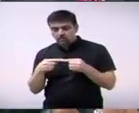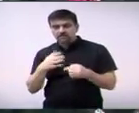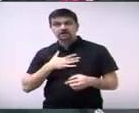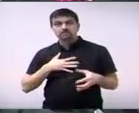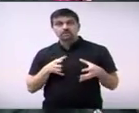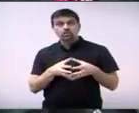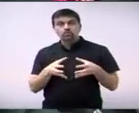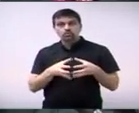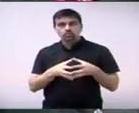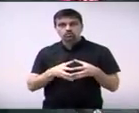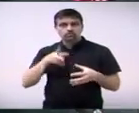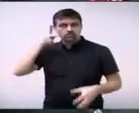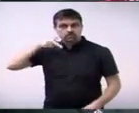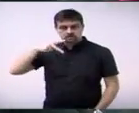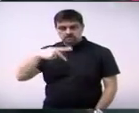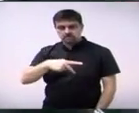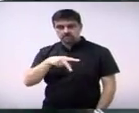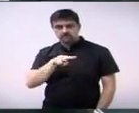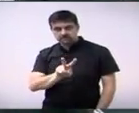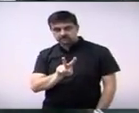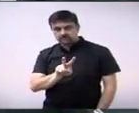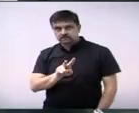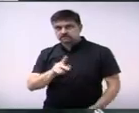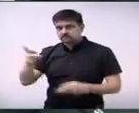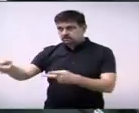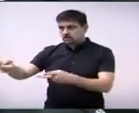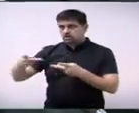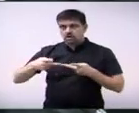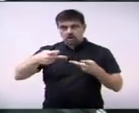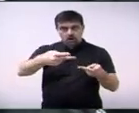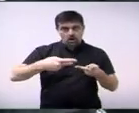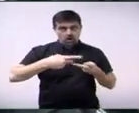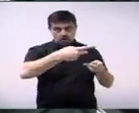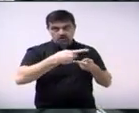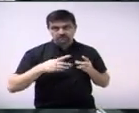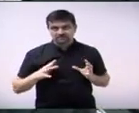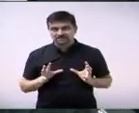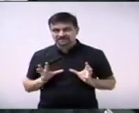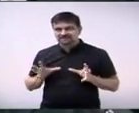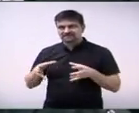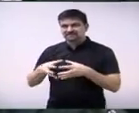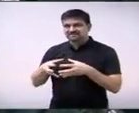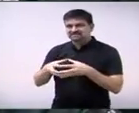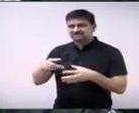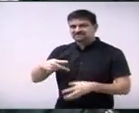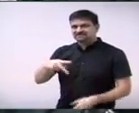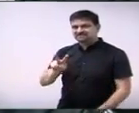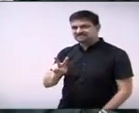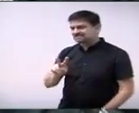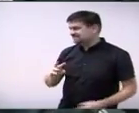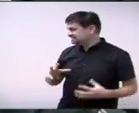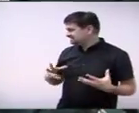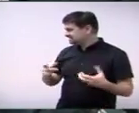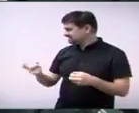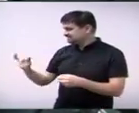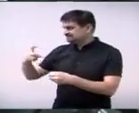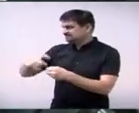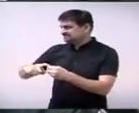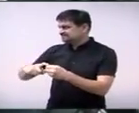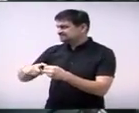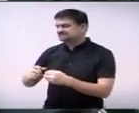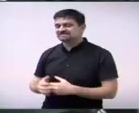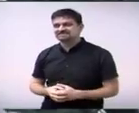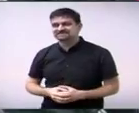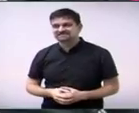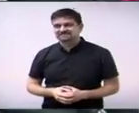todos vocês para para filiar no PT no PV no PV aqueles